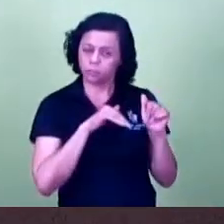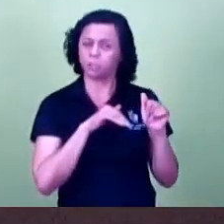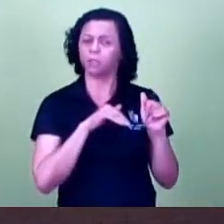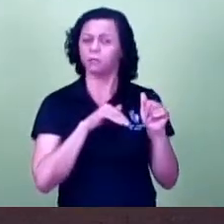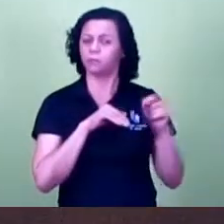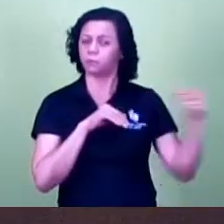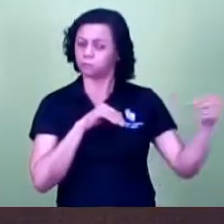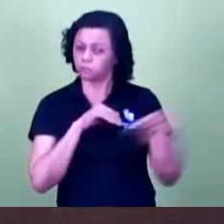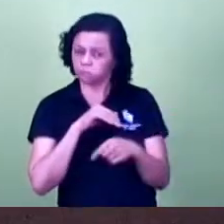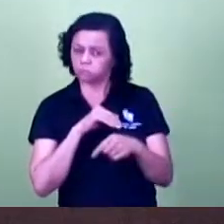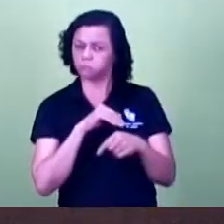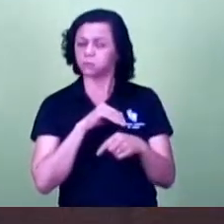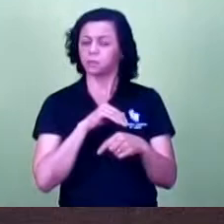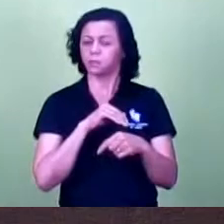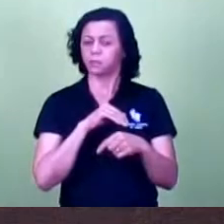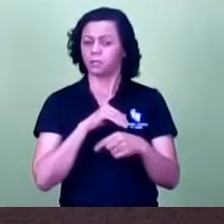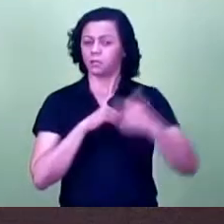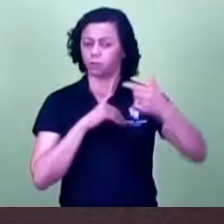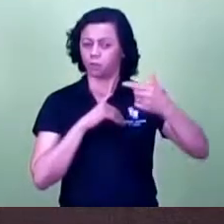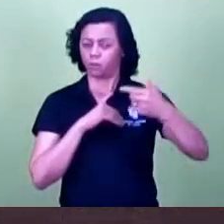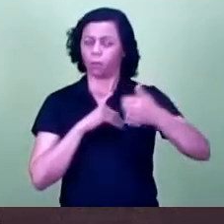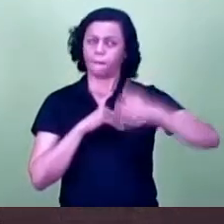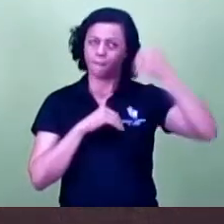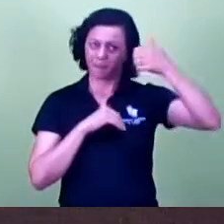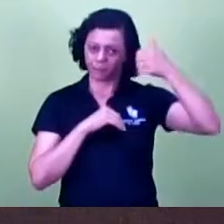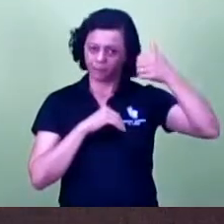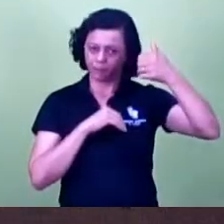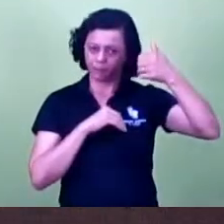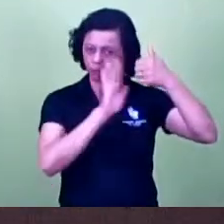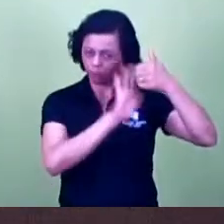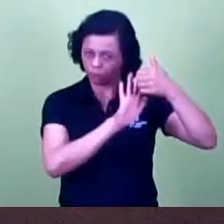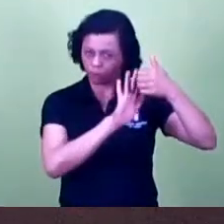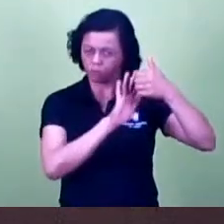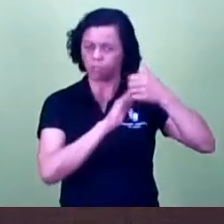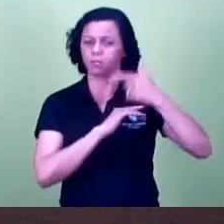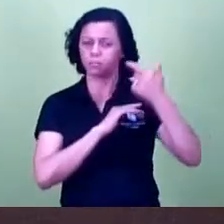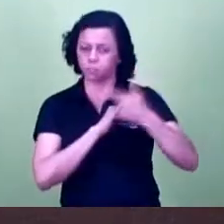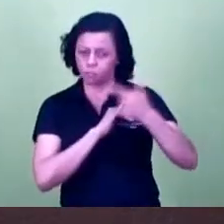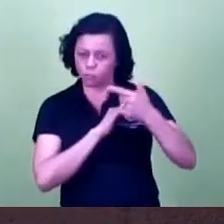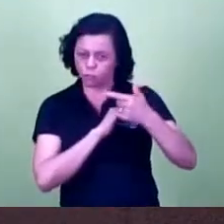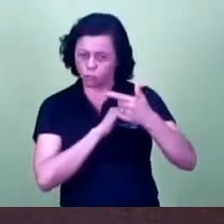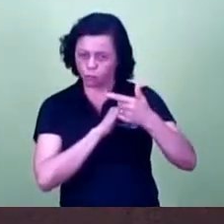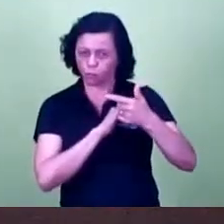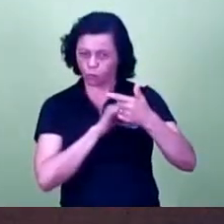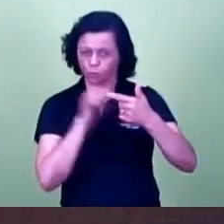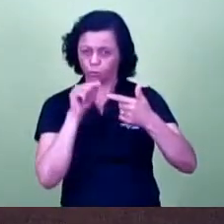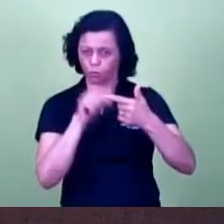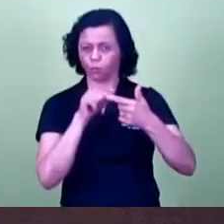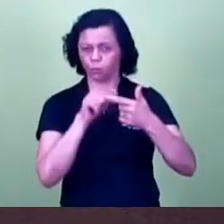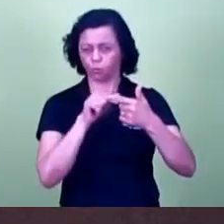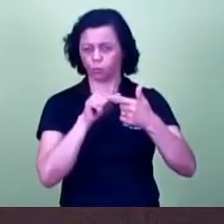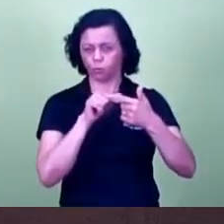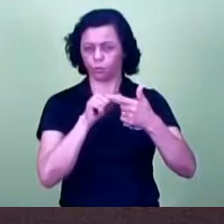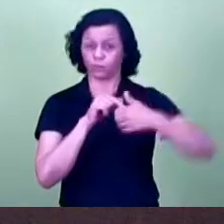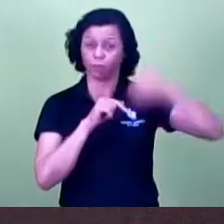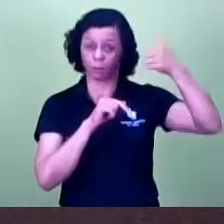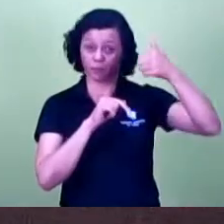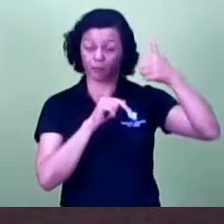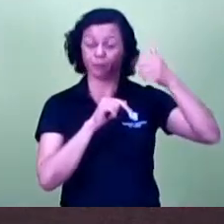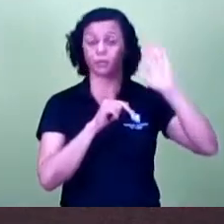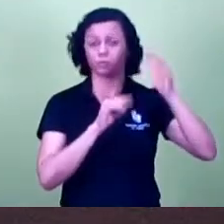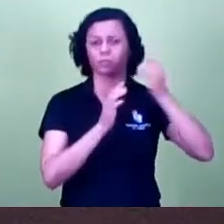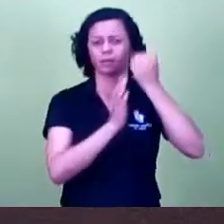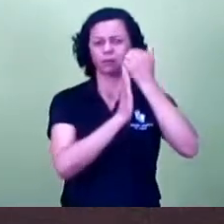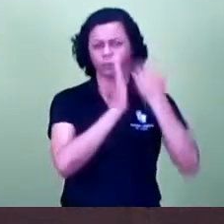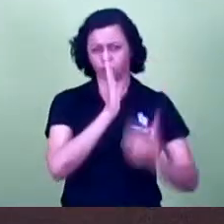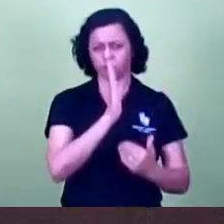o segundo colocado, que é o primeiro aí, devido à denúncia do vereador Sargento Mello, já foi desclassificado, já está notório isso e